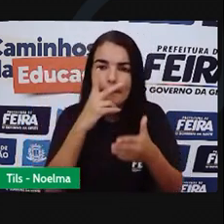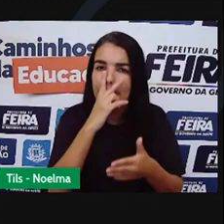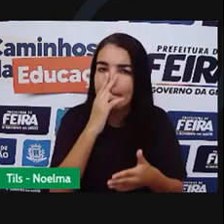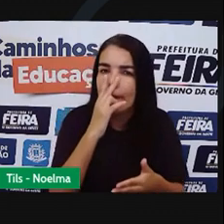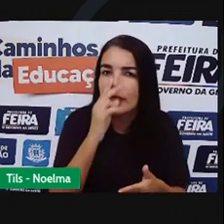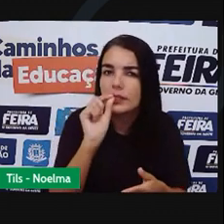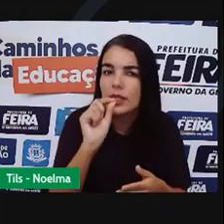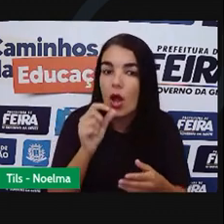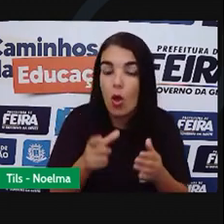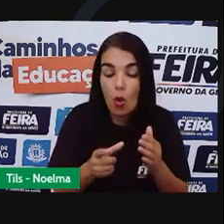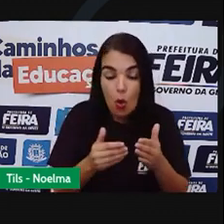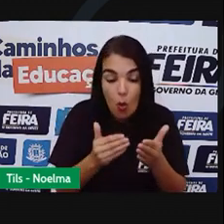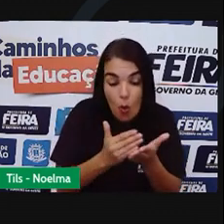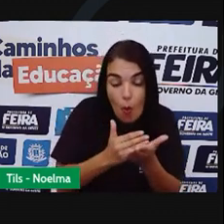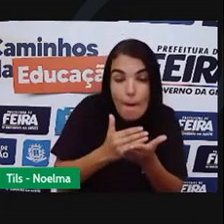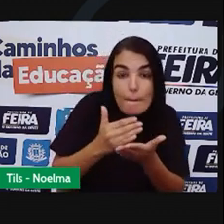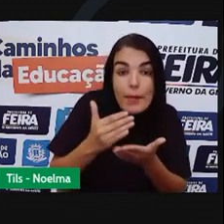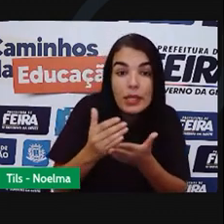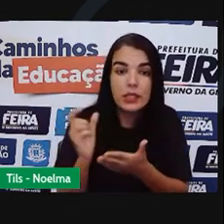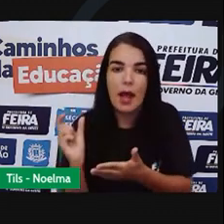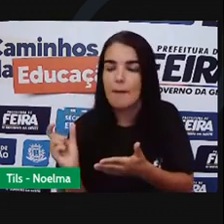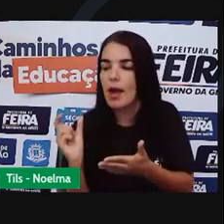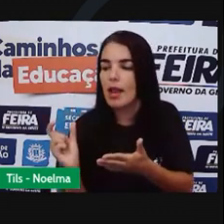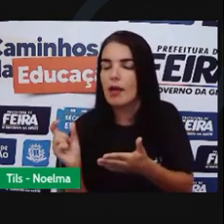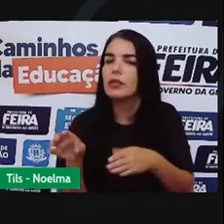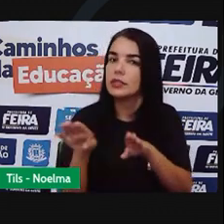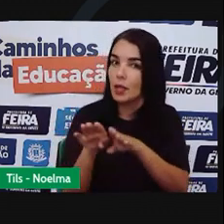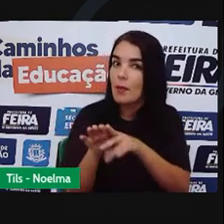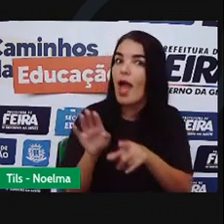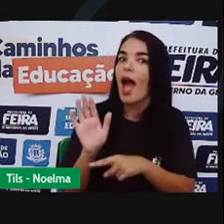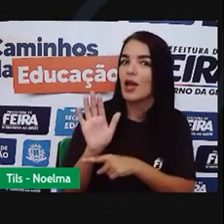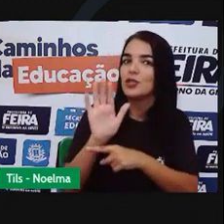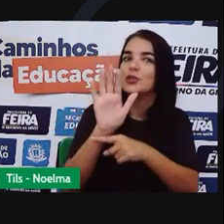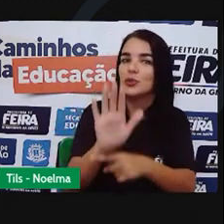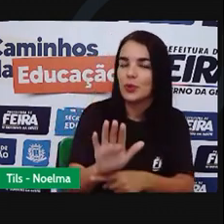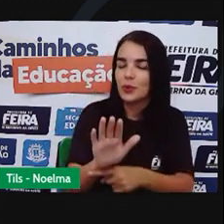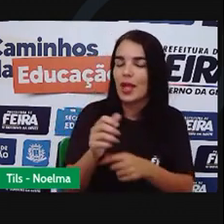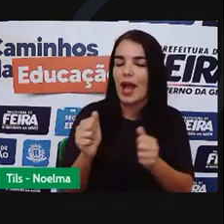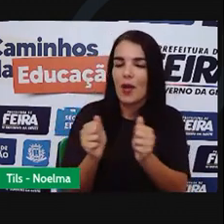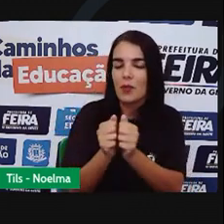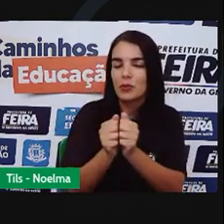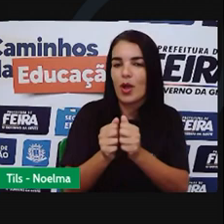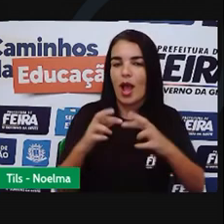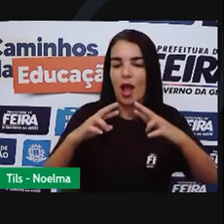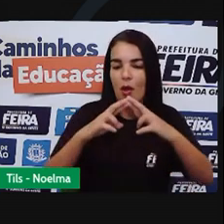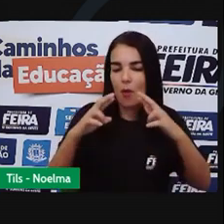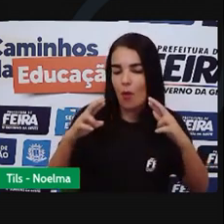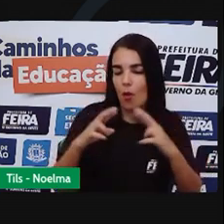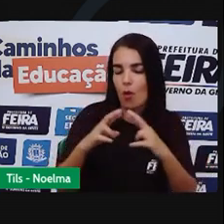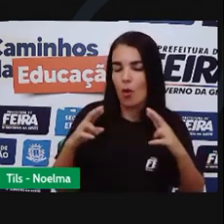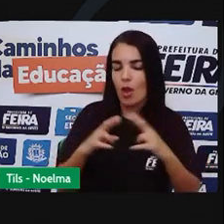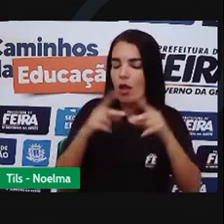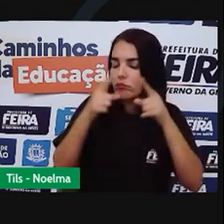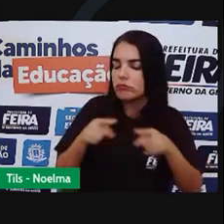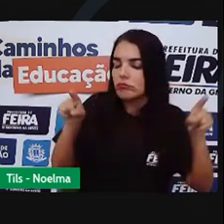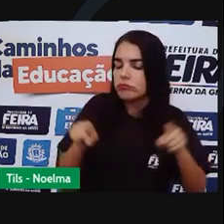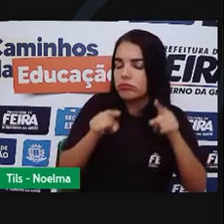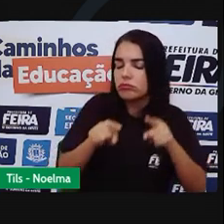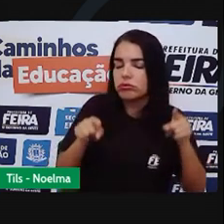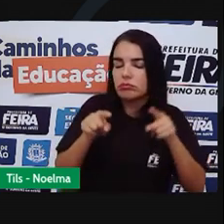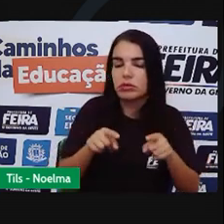Ajudam Junto das rimas A compor O ritmo E a sonoridade Das músicas E dos poemas